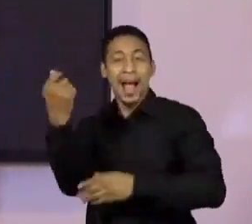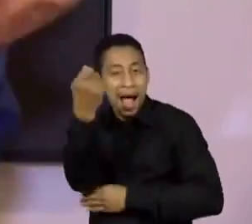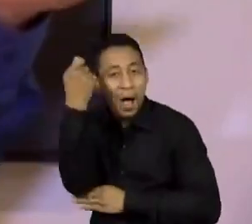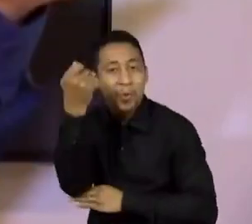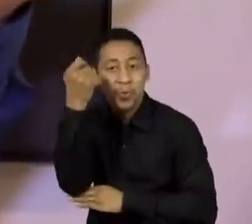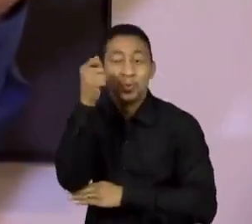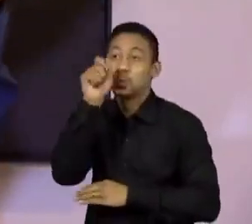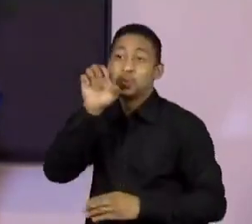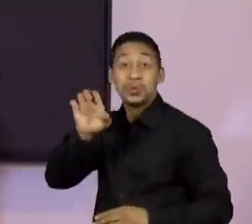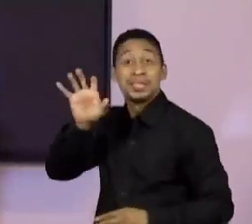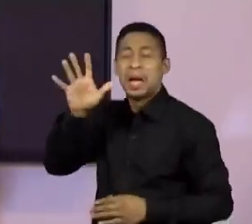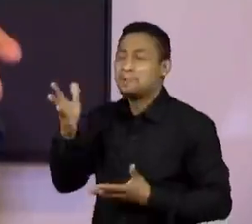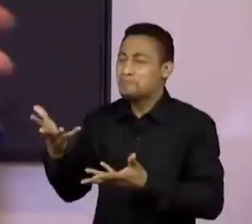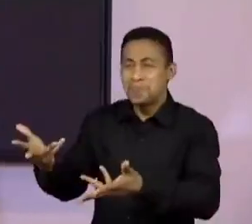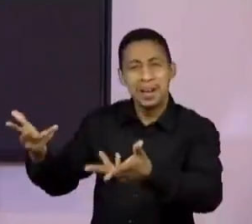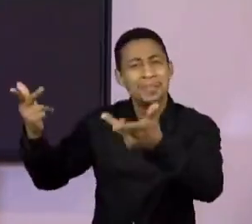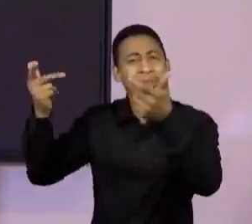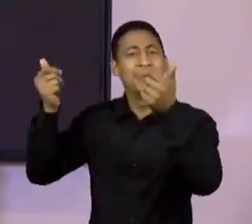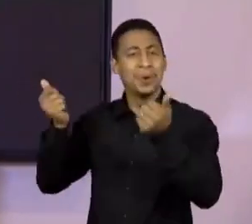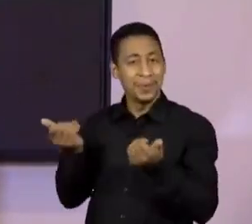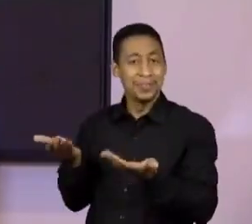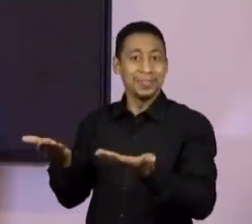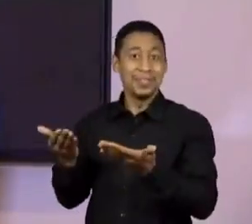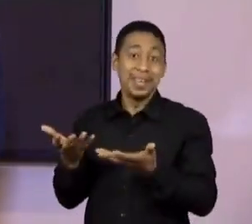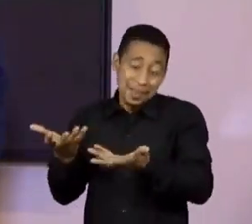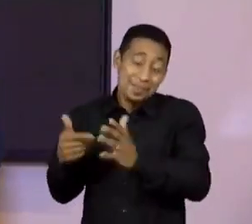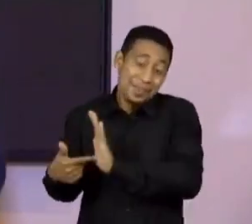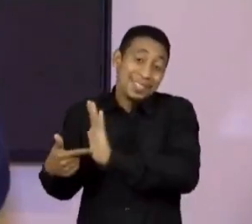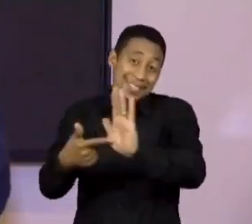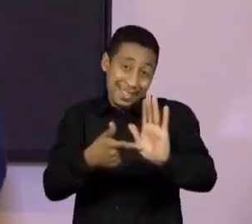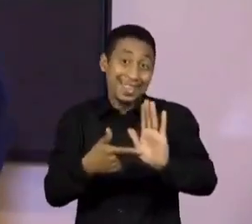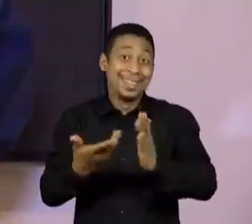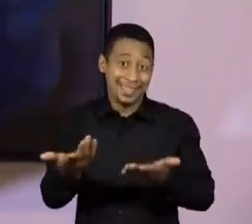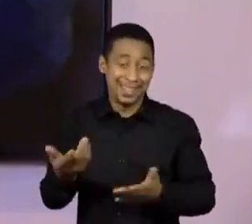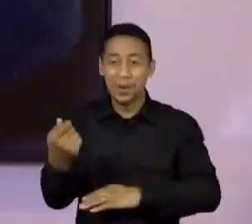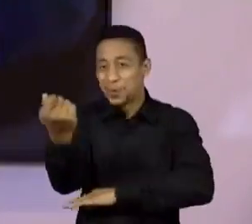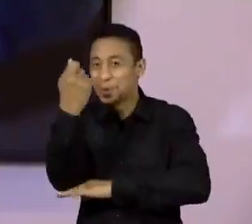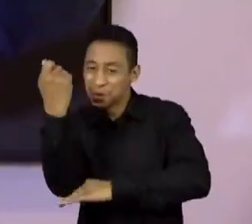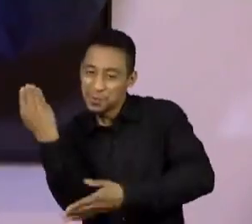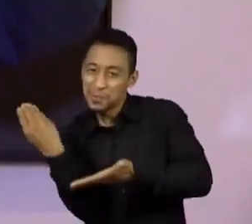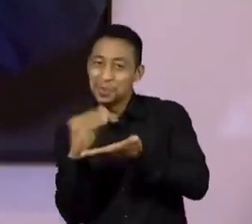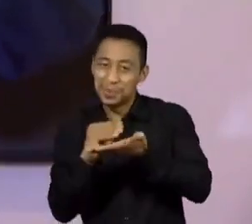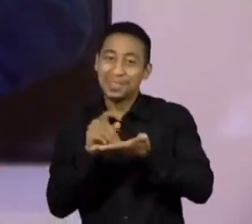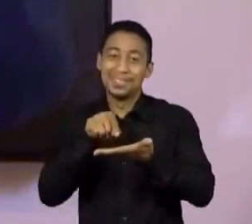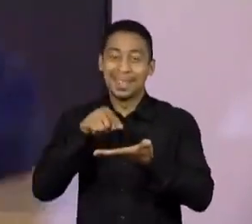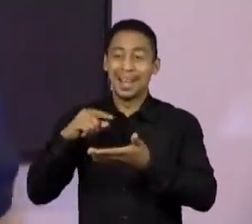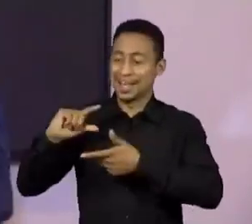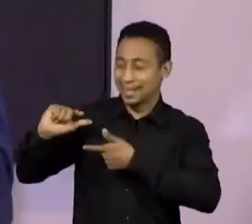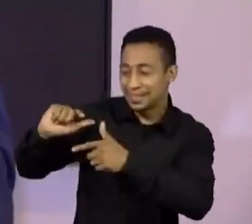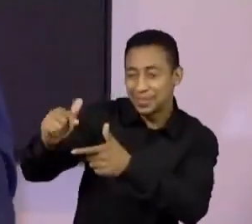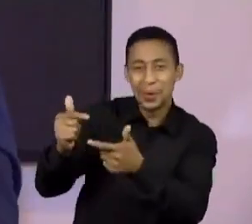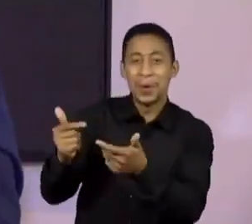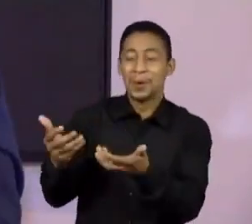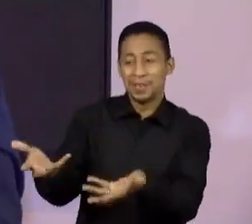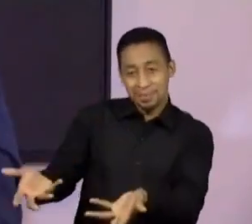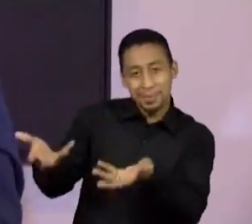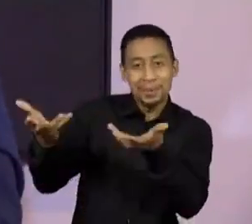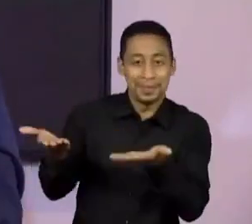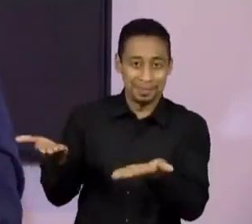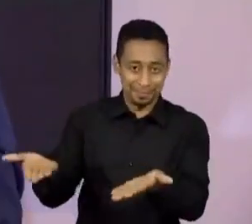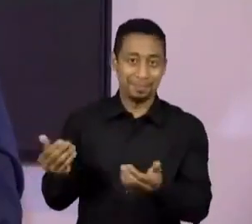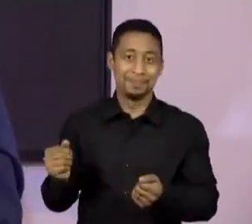comecei... desfila a vila novamente... incrementada... o Rio Grande... na jogada... com suas golas e tradições... e tal... e